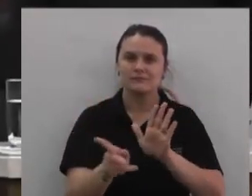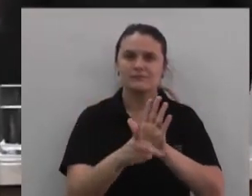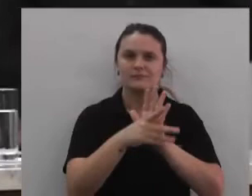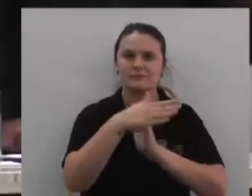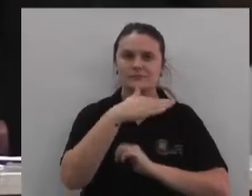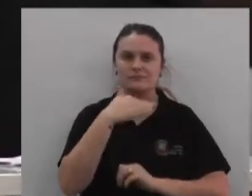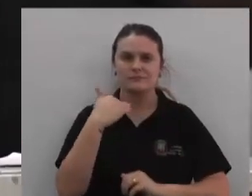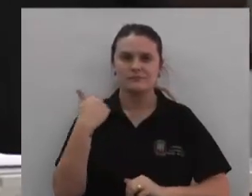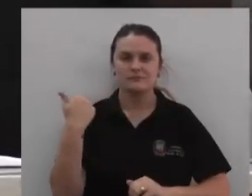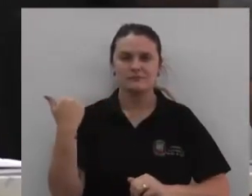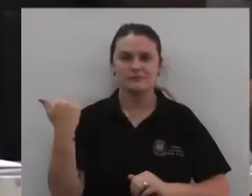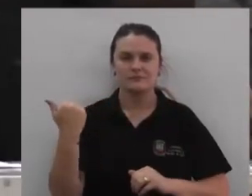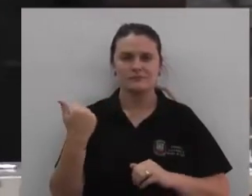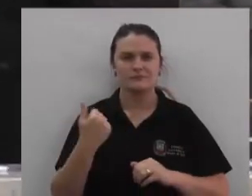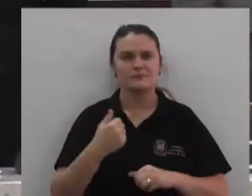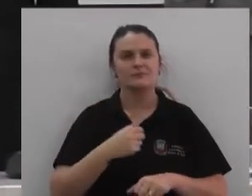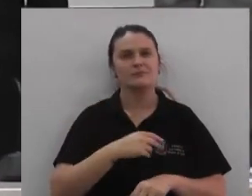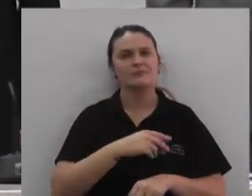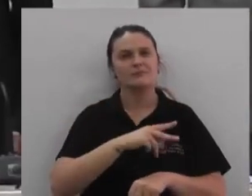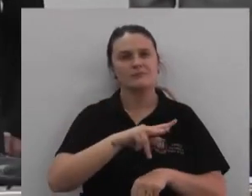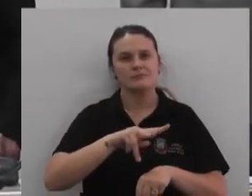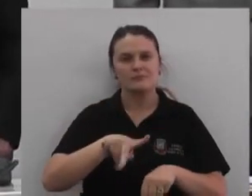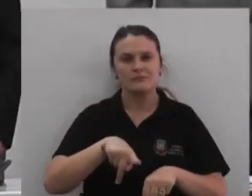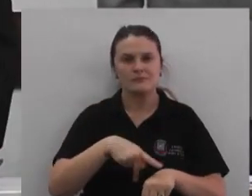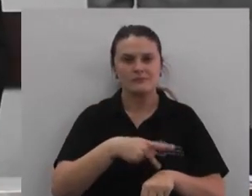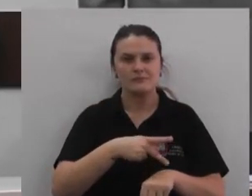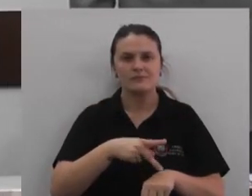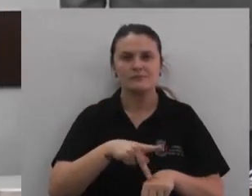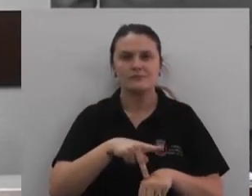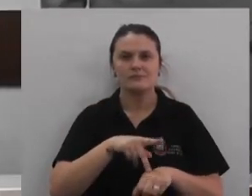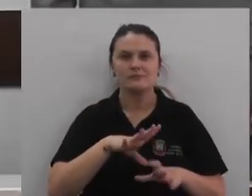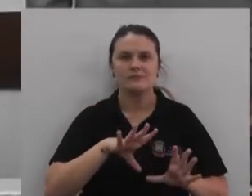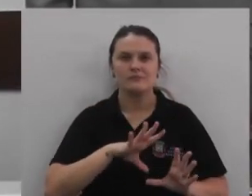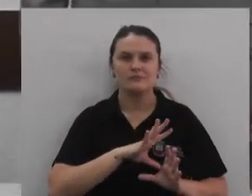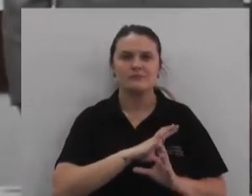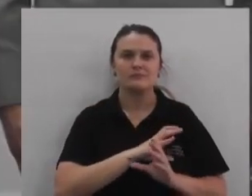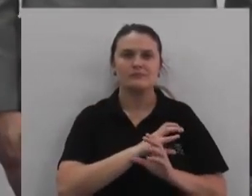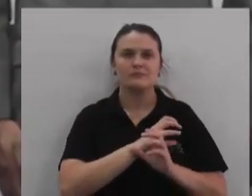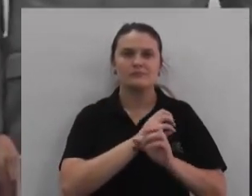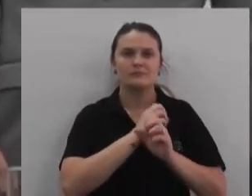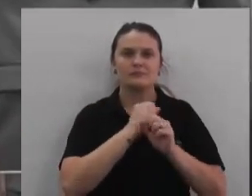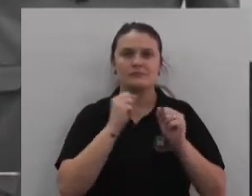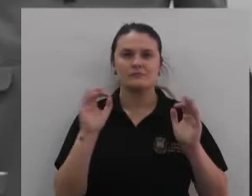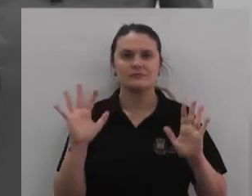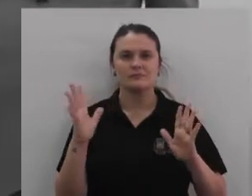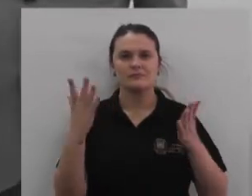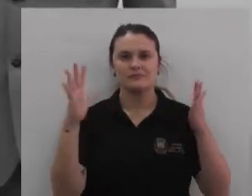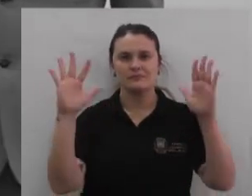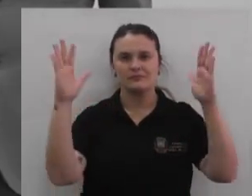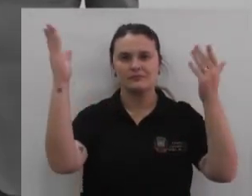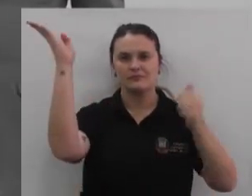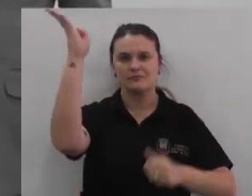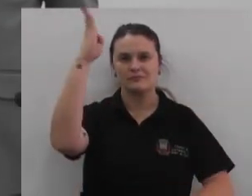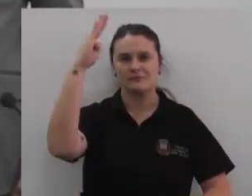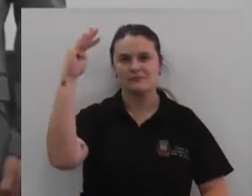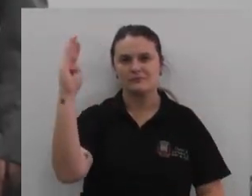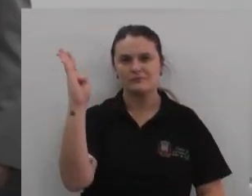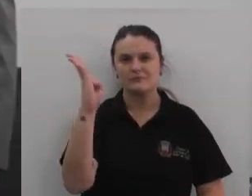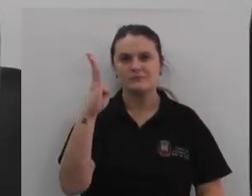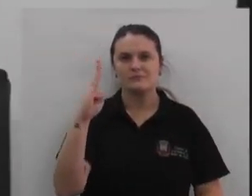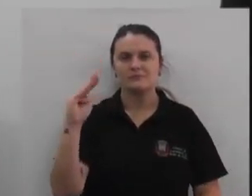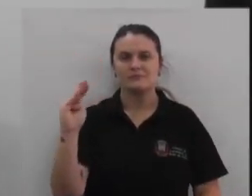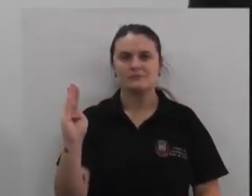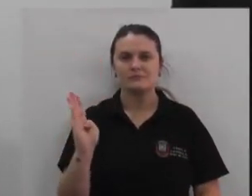seio, ó liberdade, desafio nosso peito à própria morte. Ó Pátria